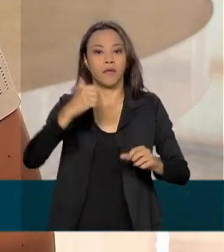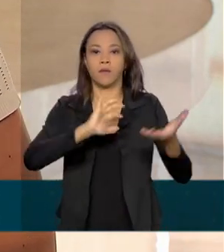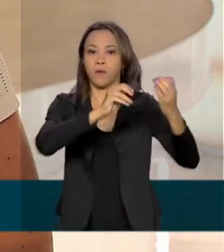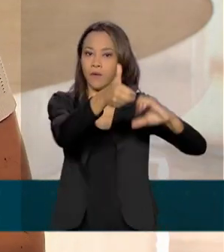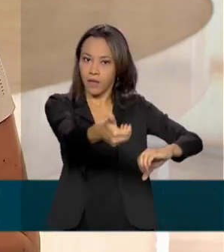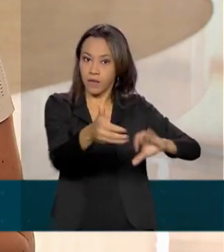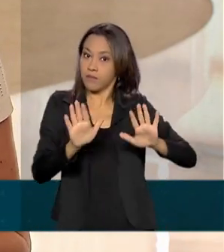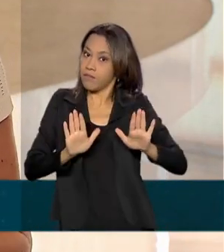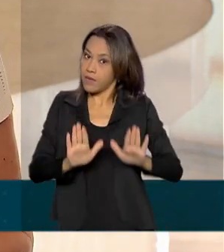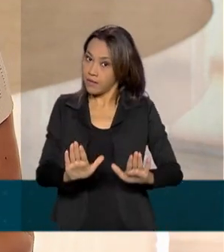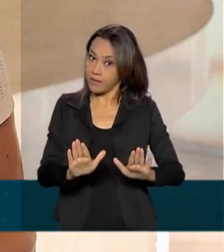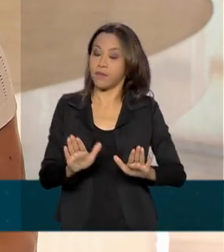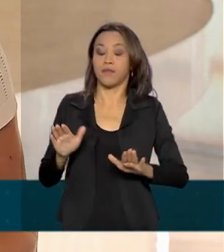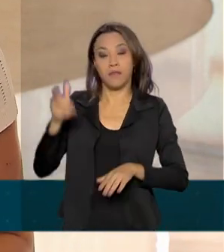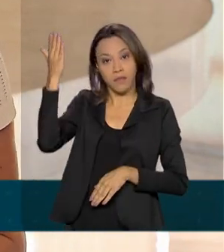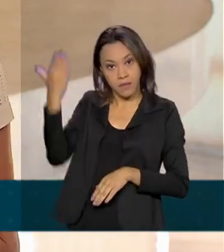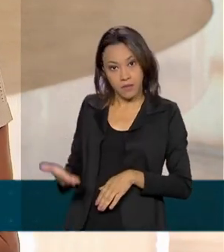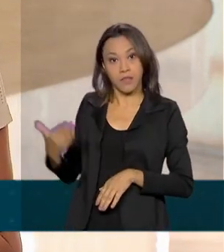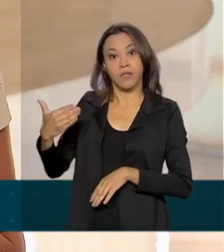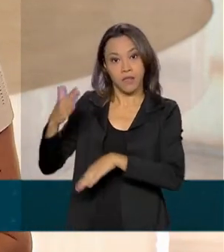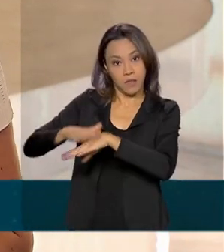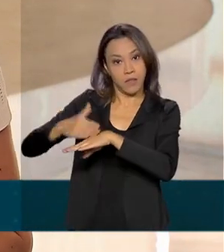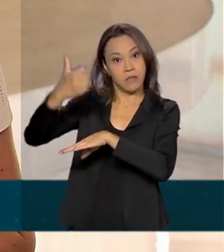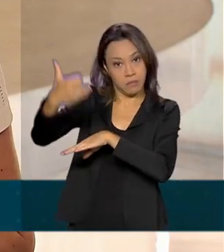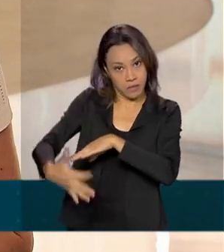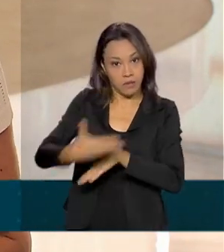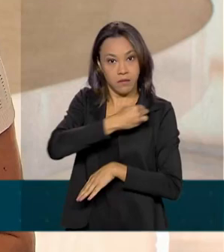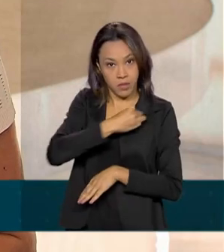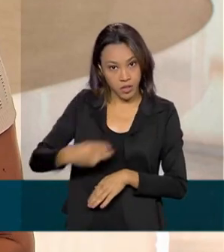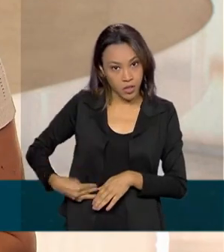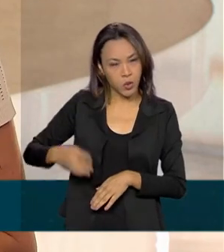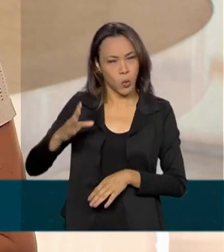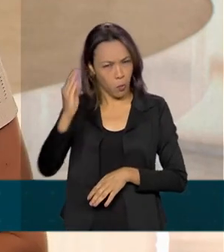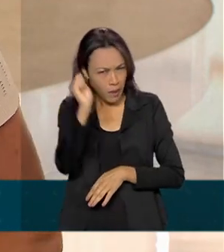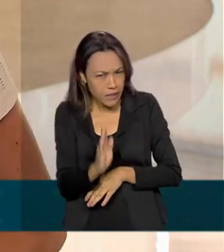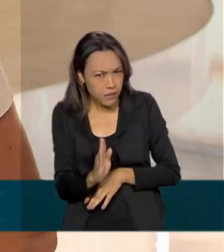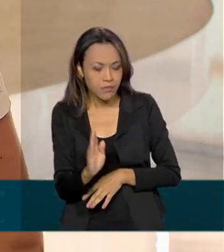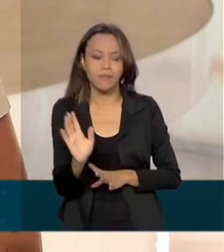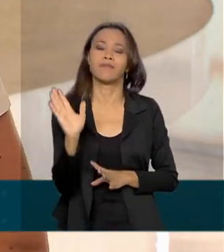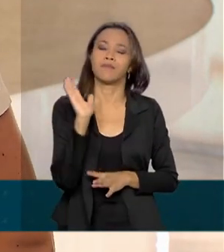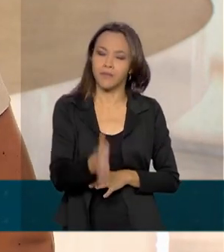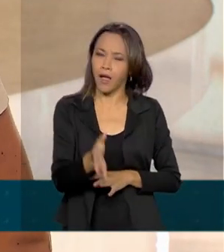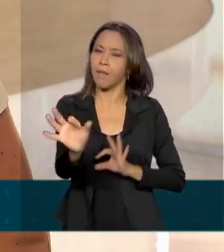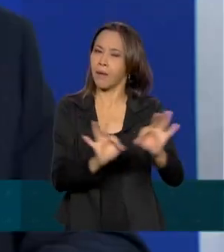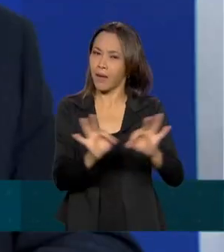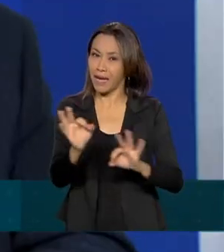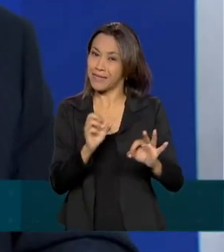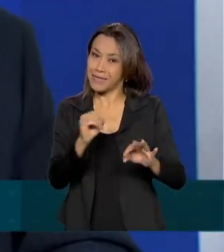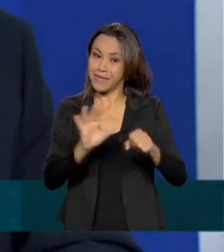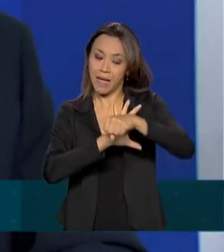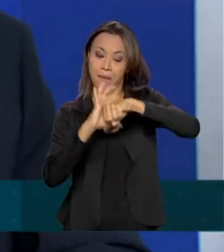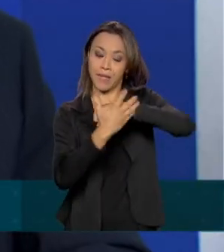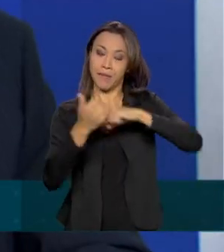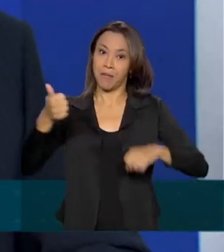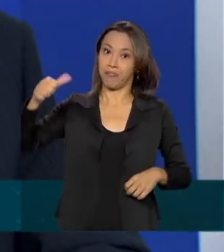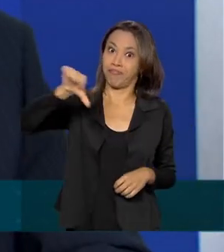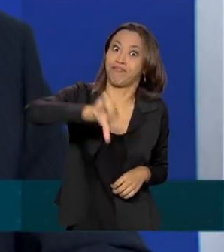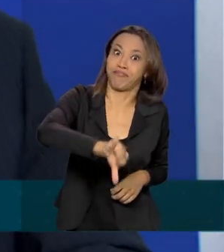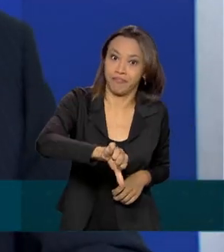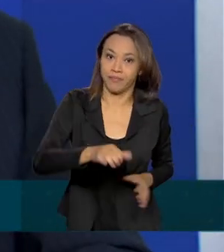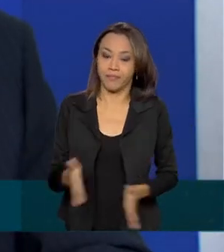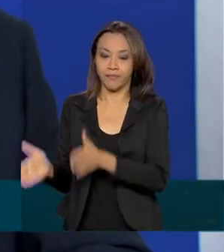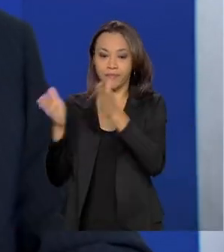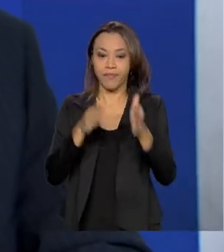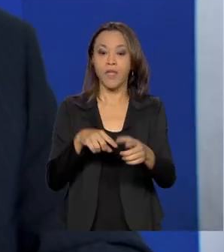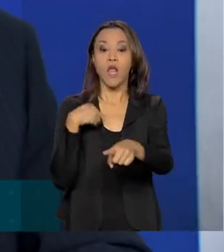Mas, segundo Paulo Guedes, o Brasil está preparado caso a pandemia piore. Nós temos o protocolo da crise,